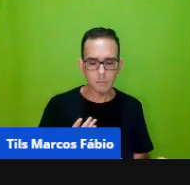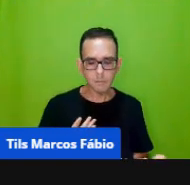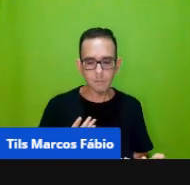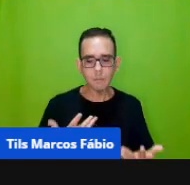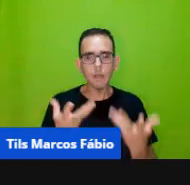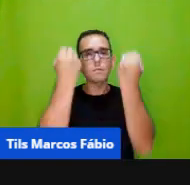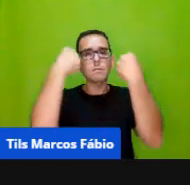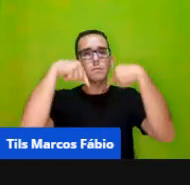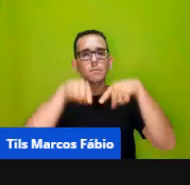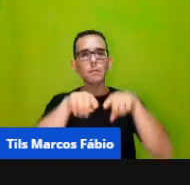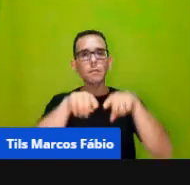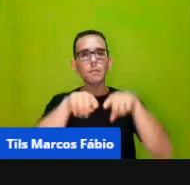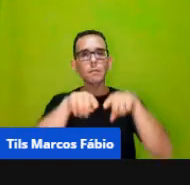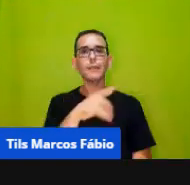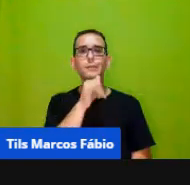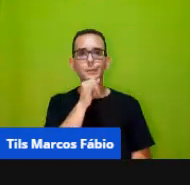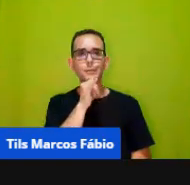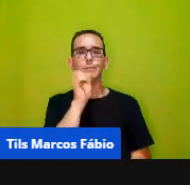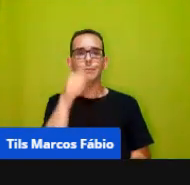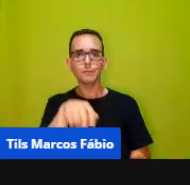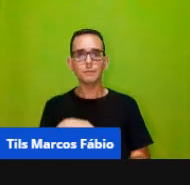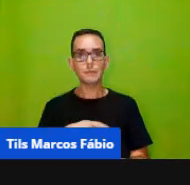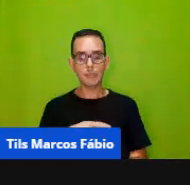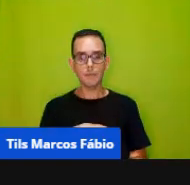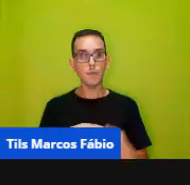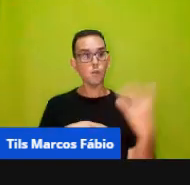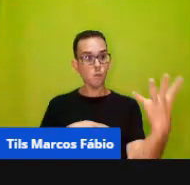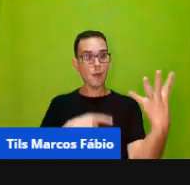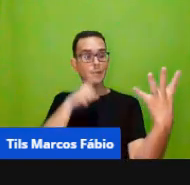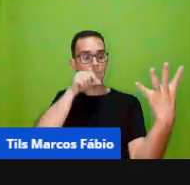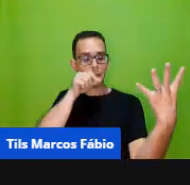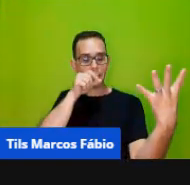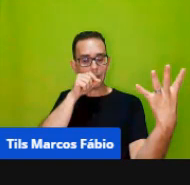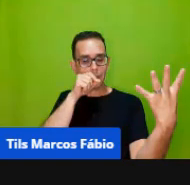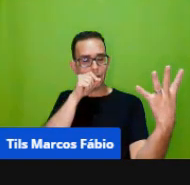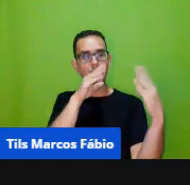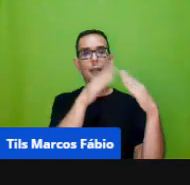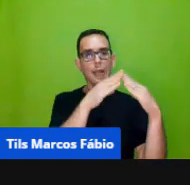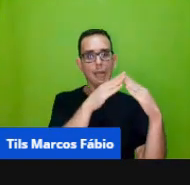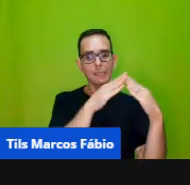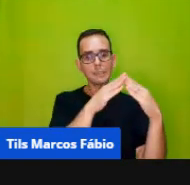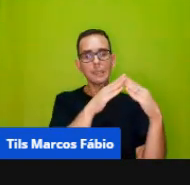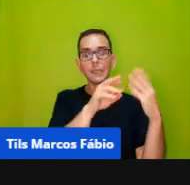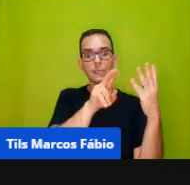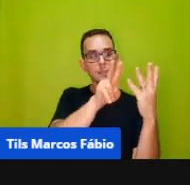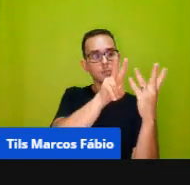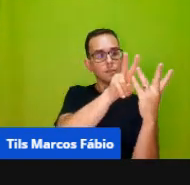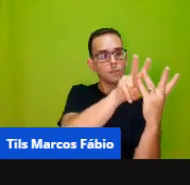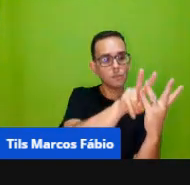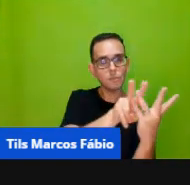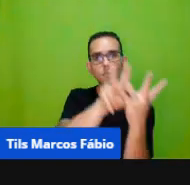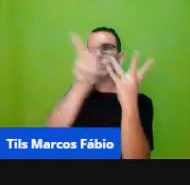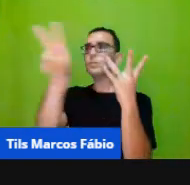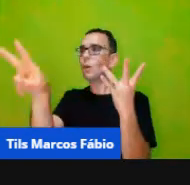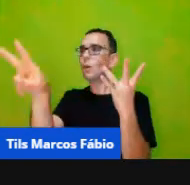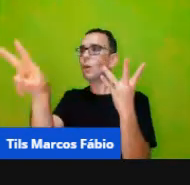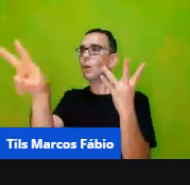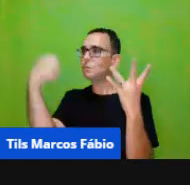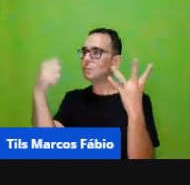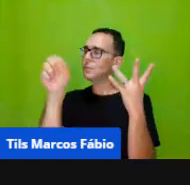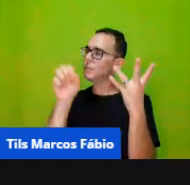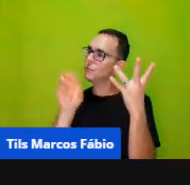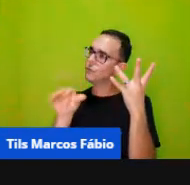o número ali né havia quatro passarinhos no ninho e dois já aprenderam a voar quantos a mamãe ainda precisa ensinar né